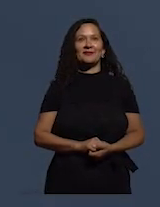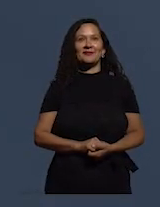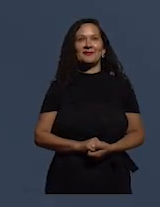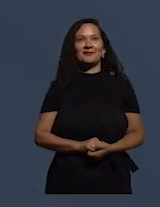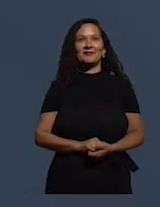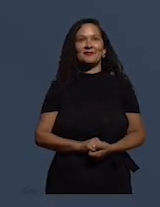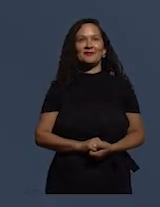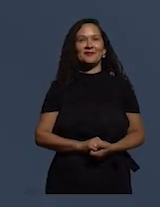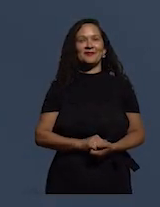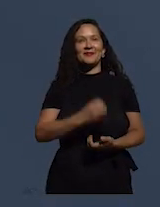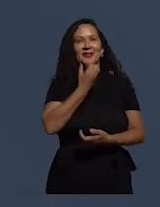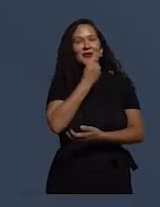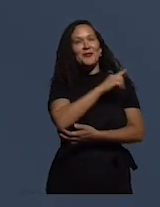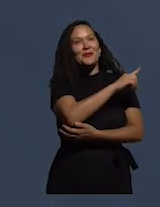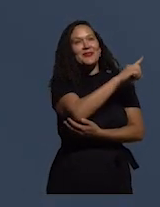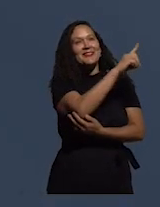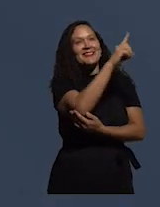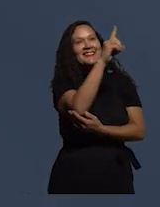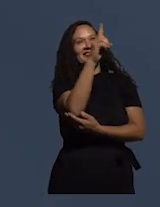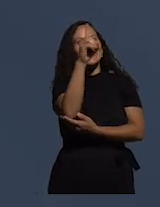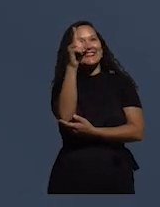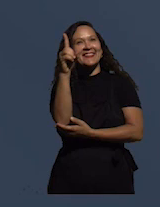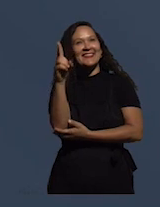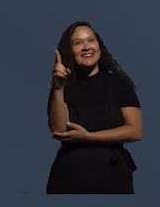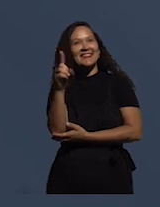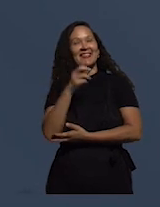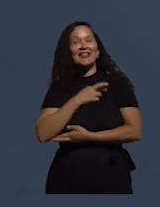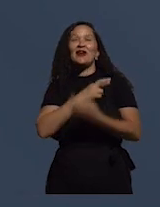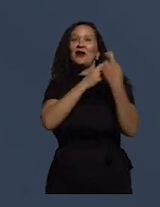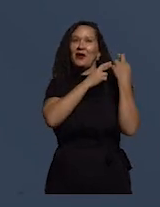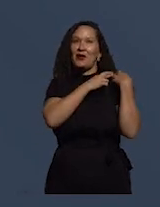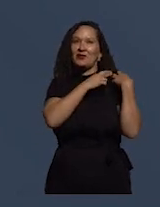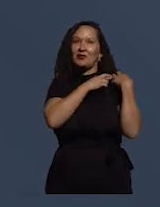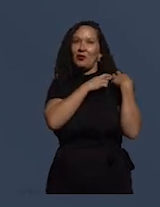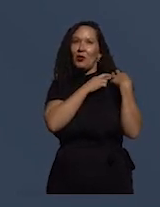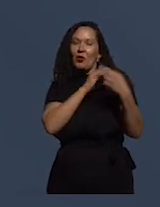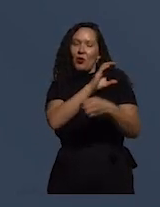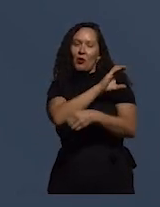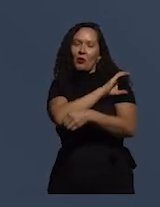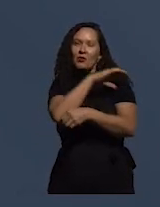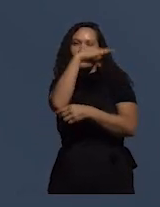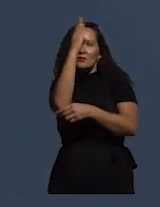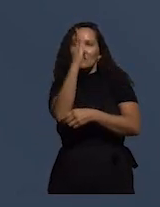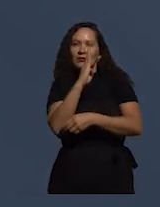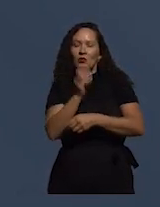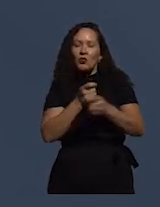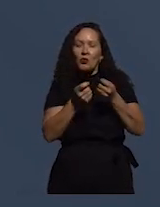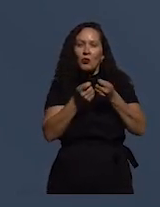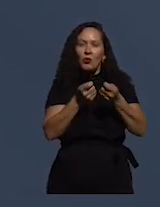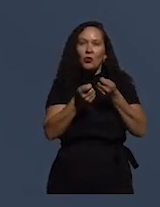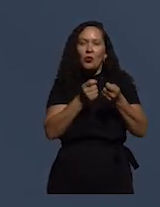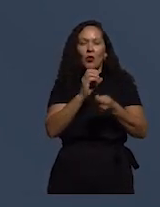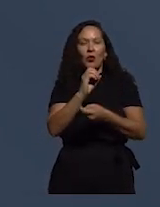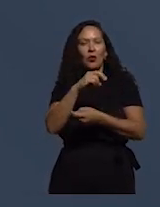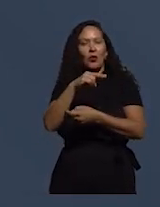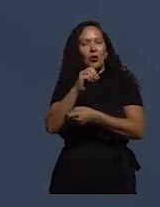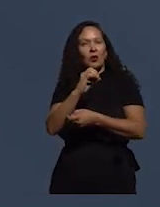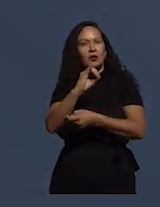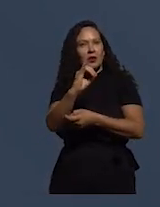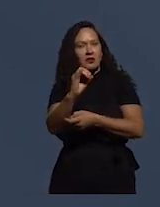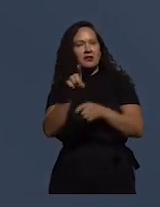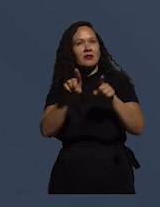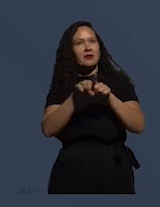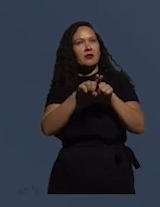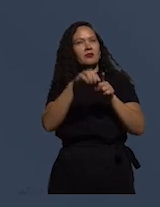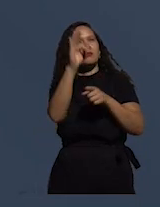Bom dia, em nome do Conselho Nacional de Controle Interno, CONASI, da Federação Nacional